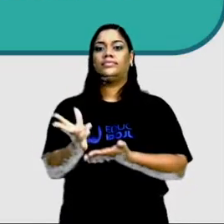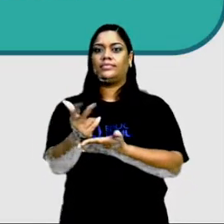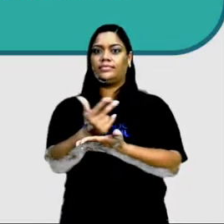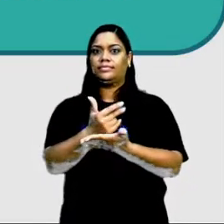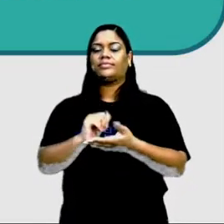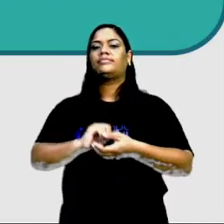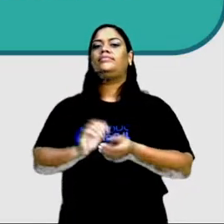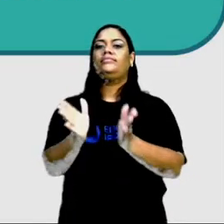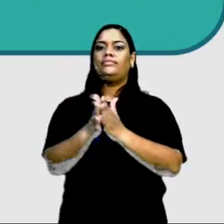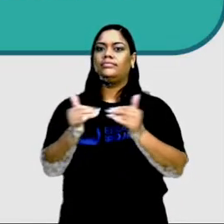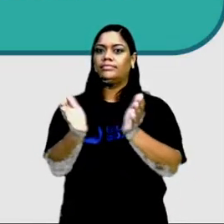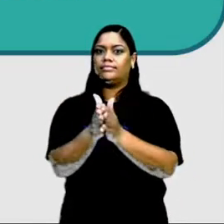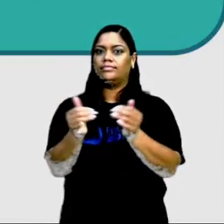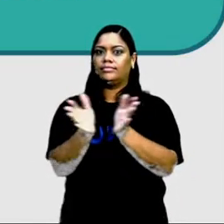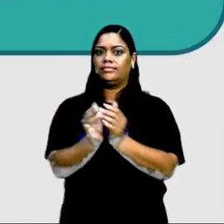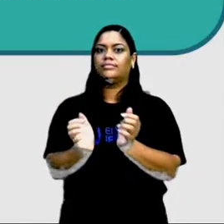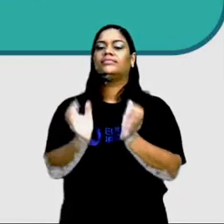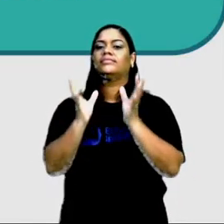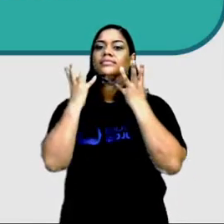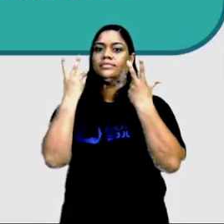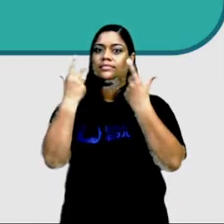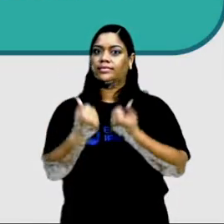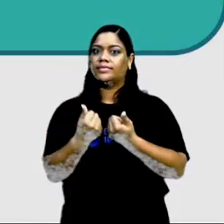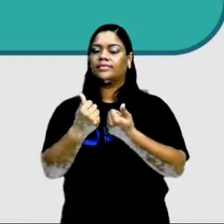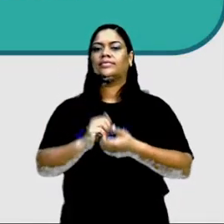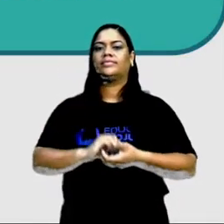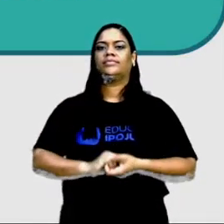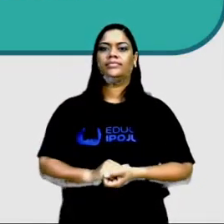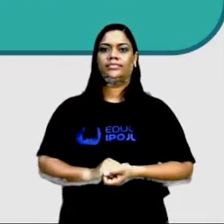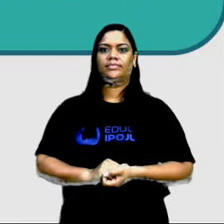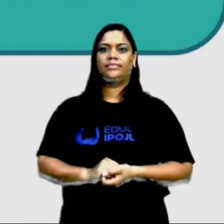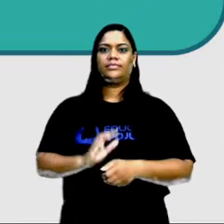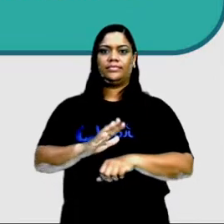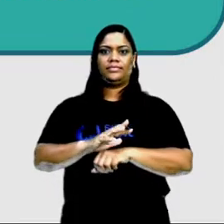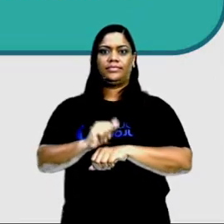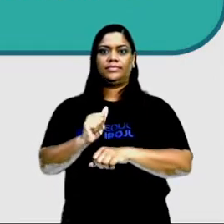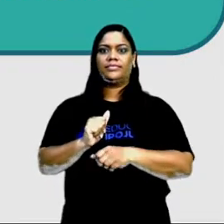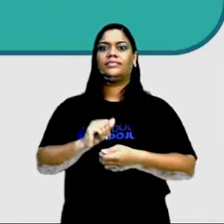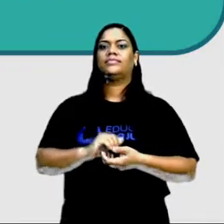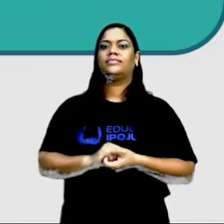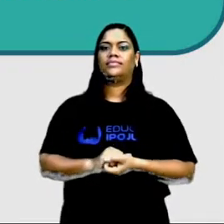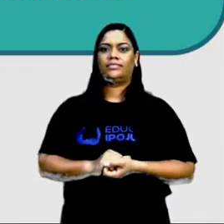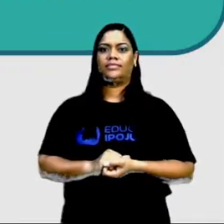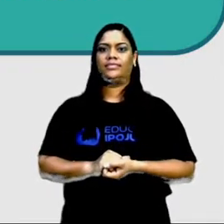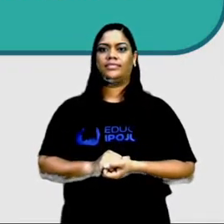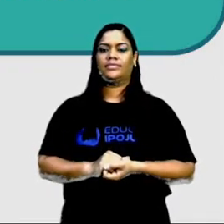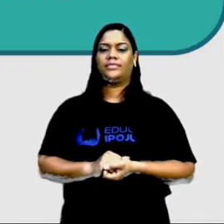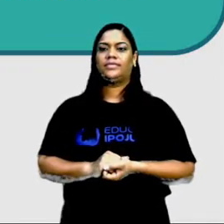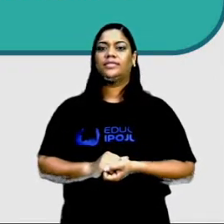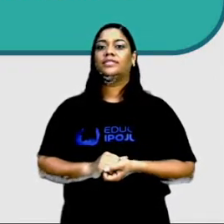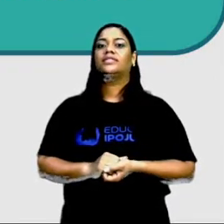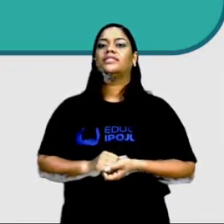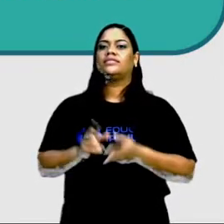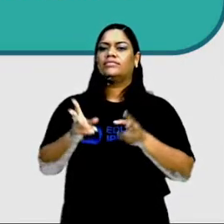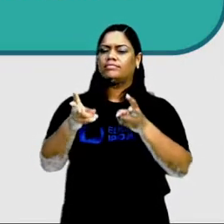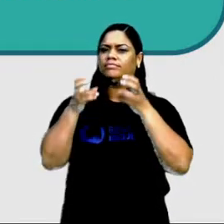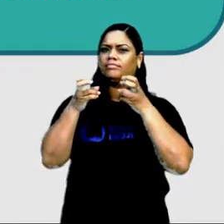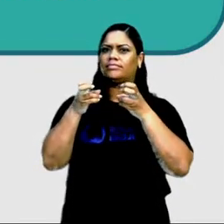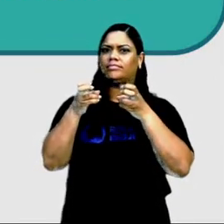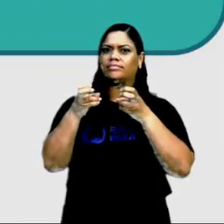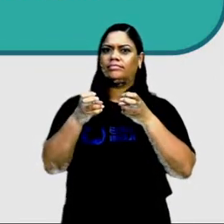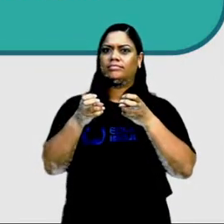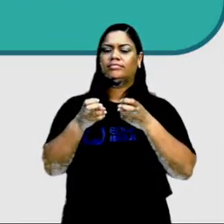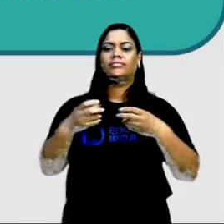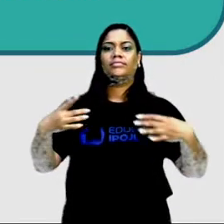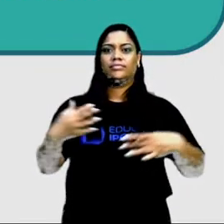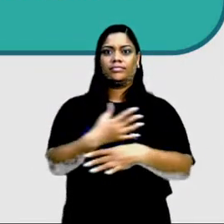da foca. E o chamamento principal é aí, ó. Foca no trânsito. Atravesse